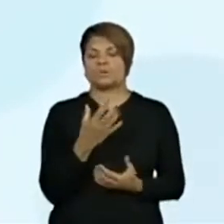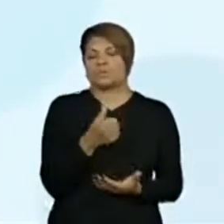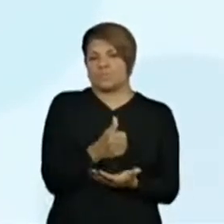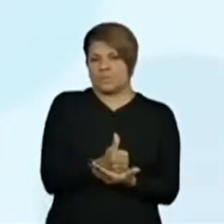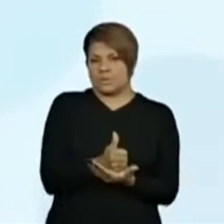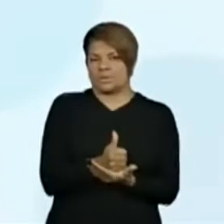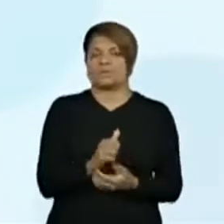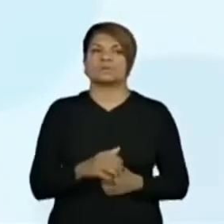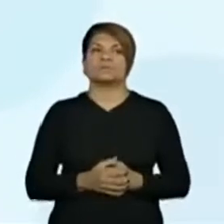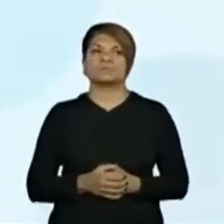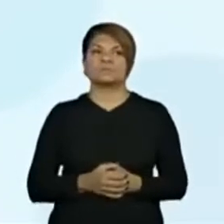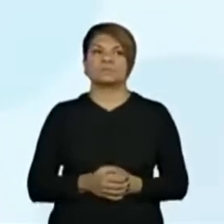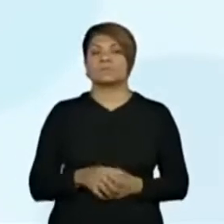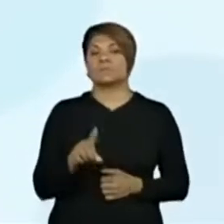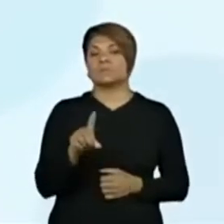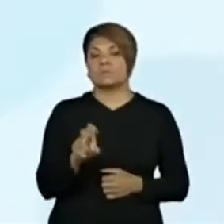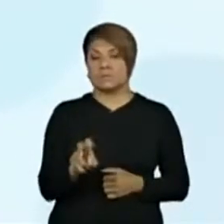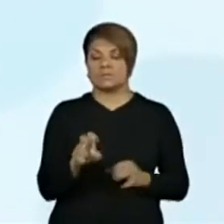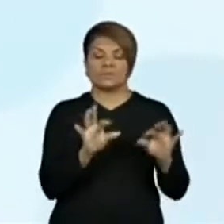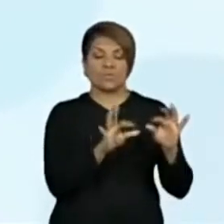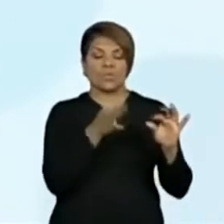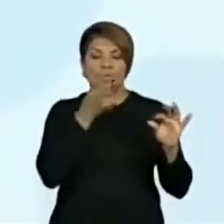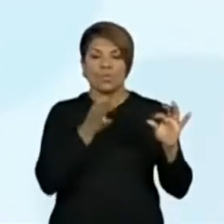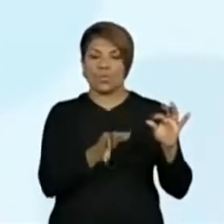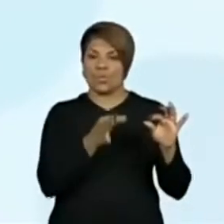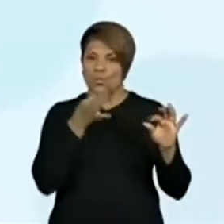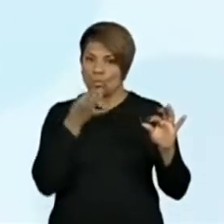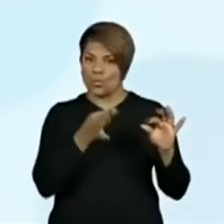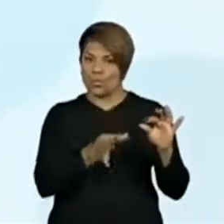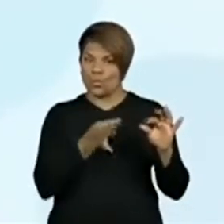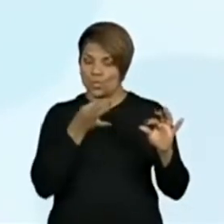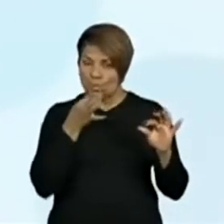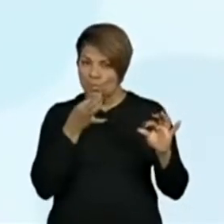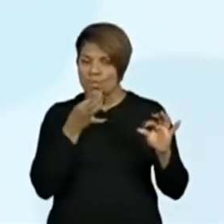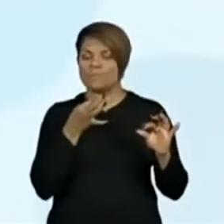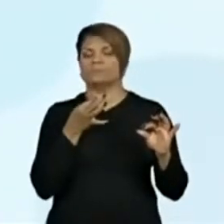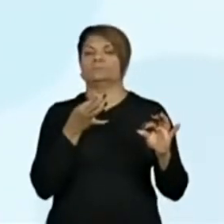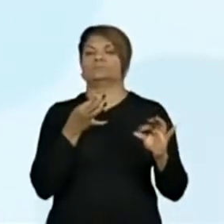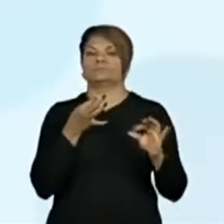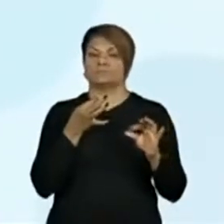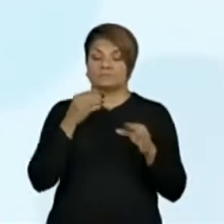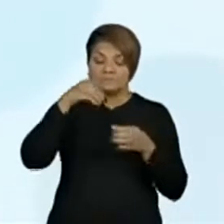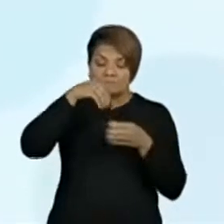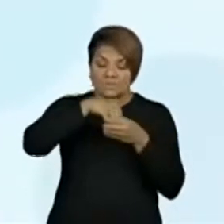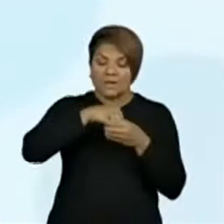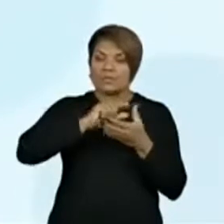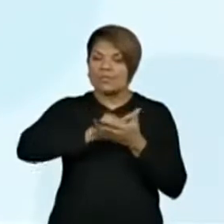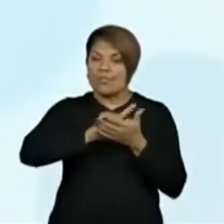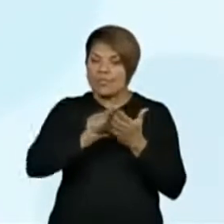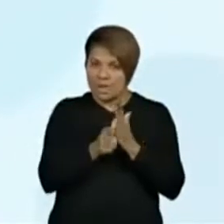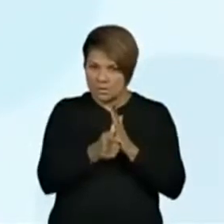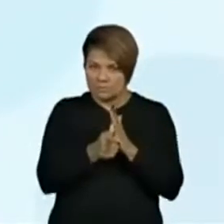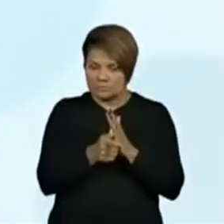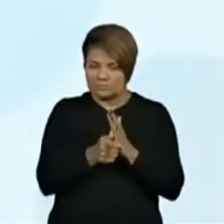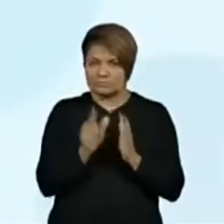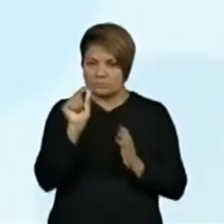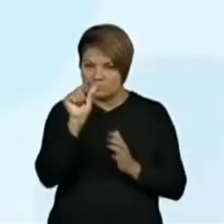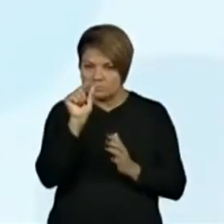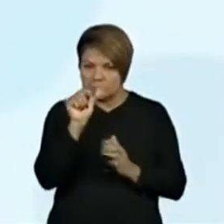Quinze uvas sem caroço. Cinco maçãs. Cinco bananas.